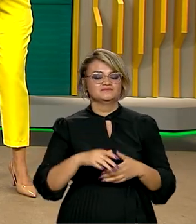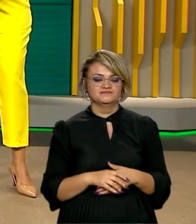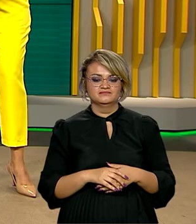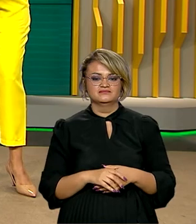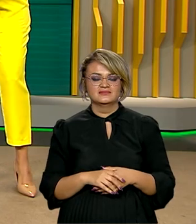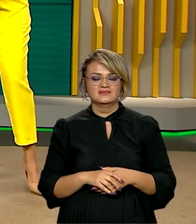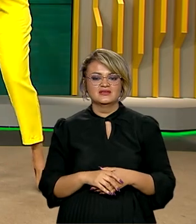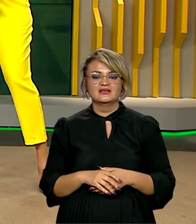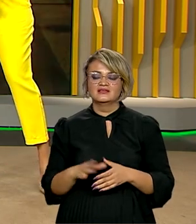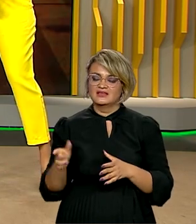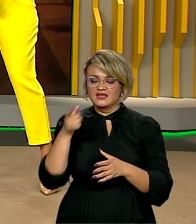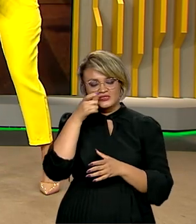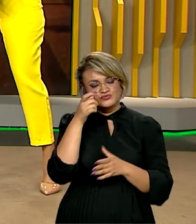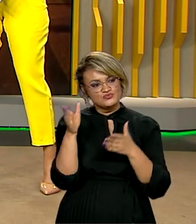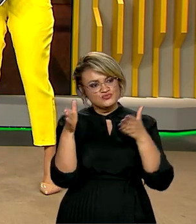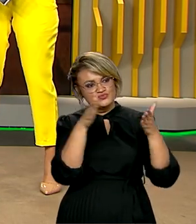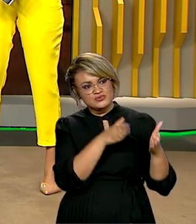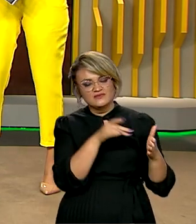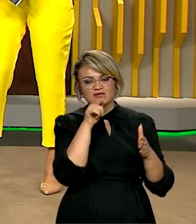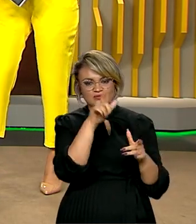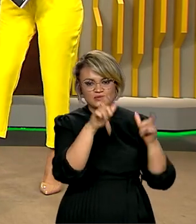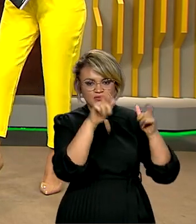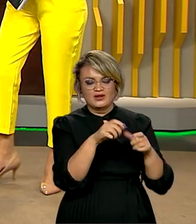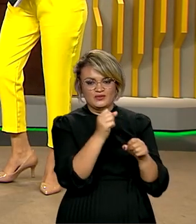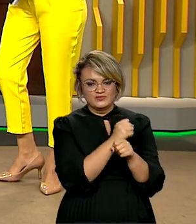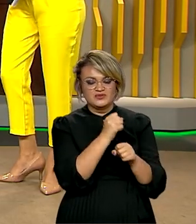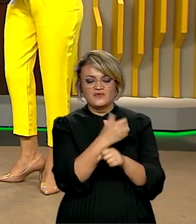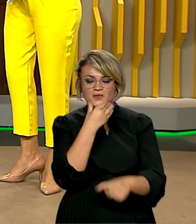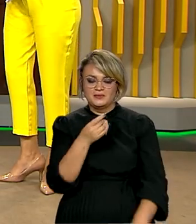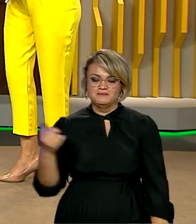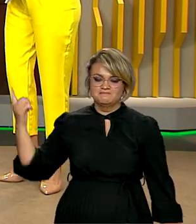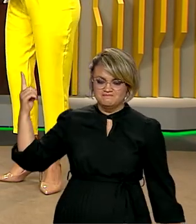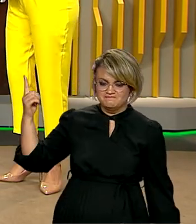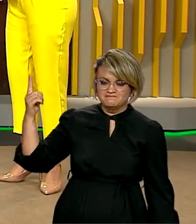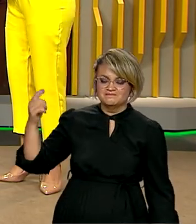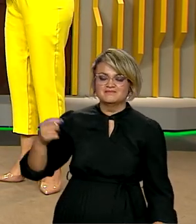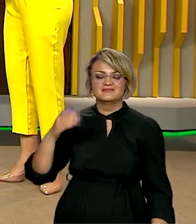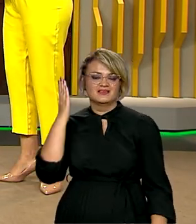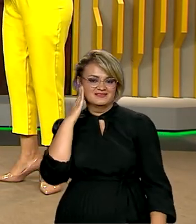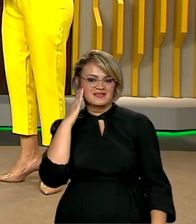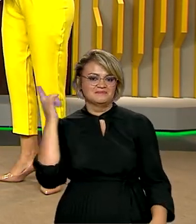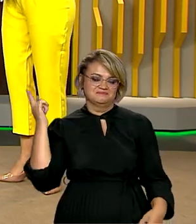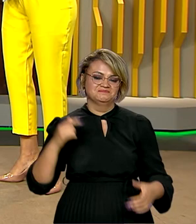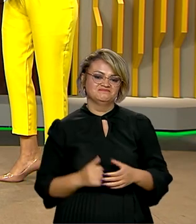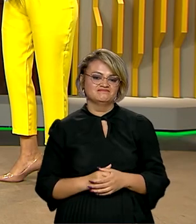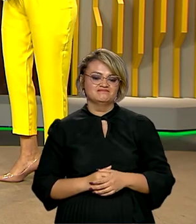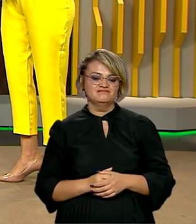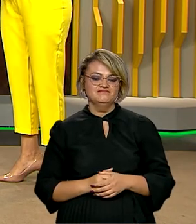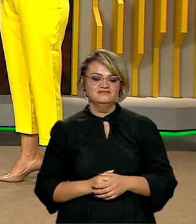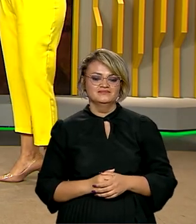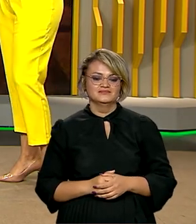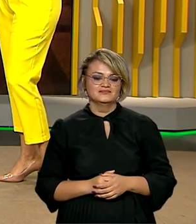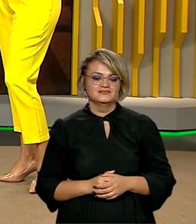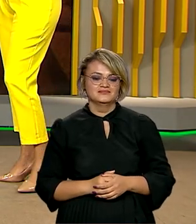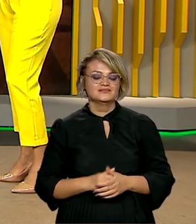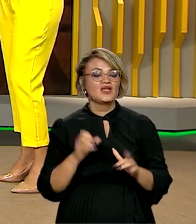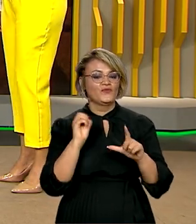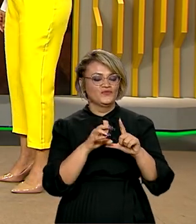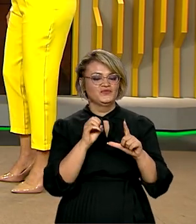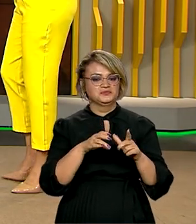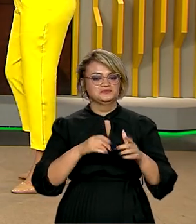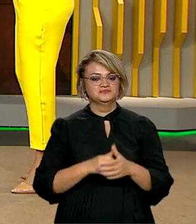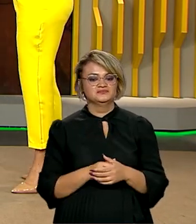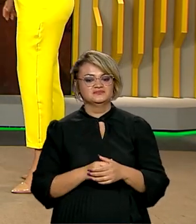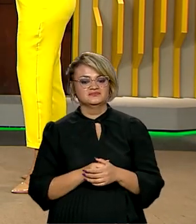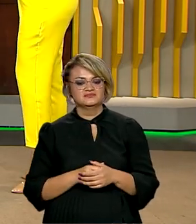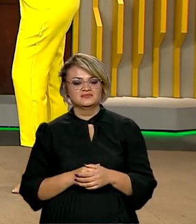Quem acompanhou o evento no local das obras foi o repórter Vladimir Platonove, que conversa agora ao vivo com a gente lá do Rio.